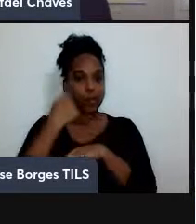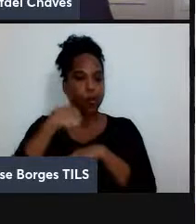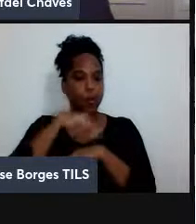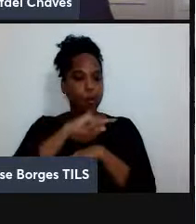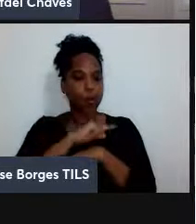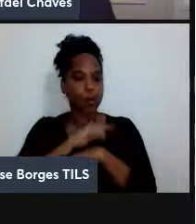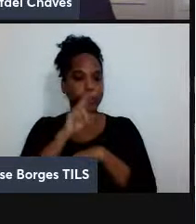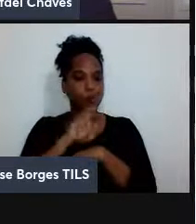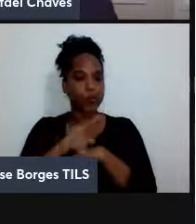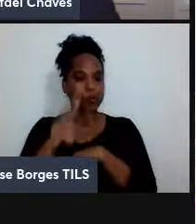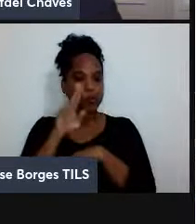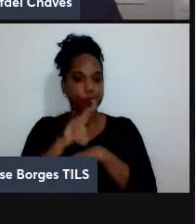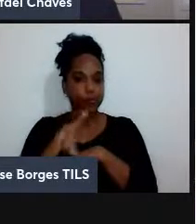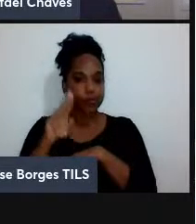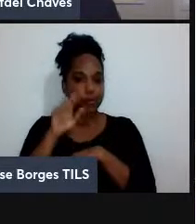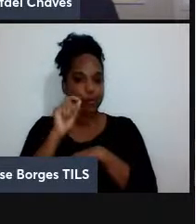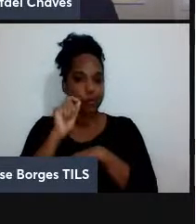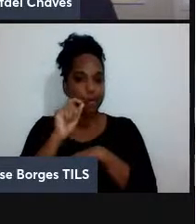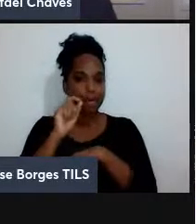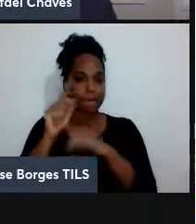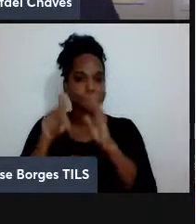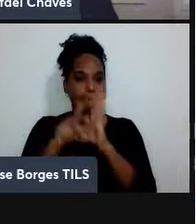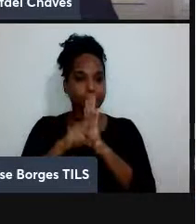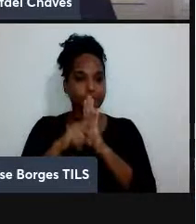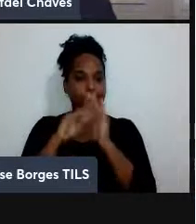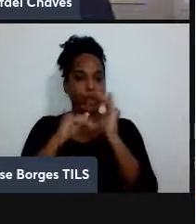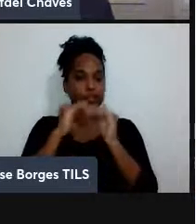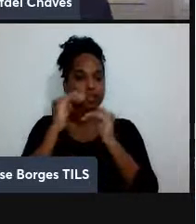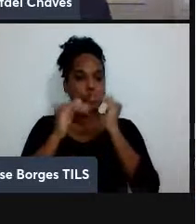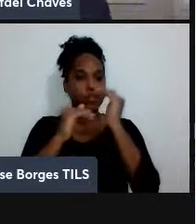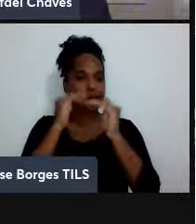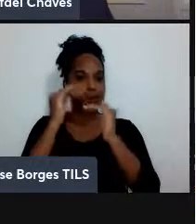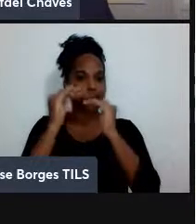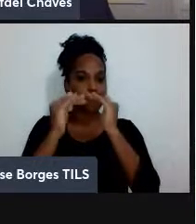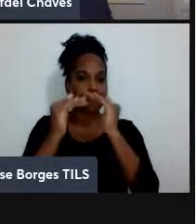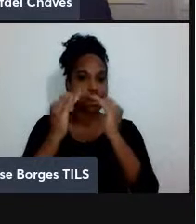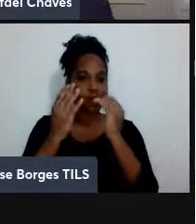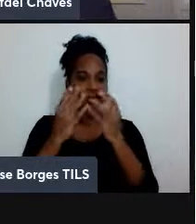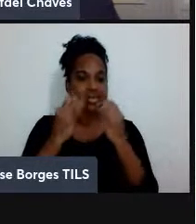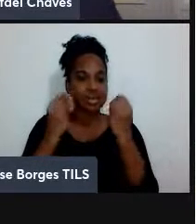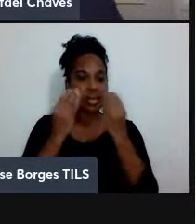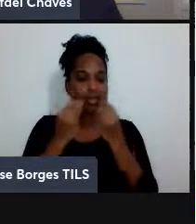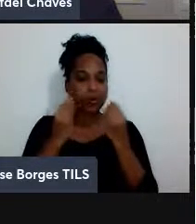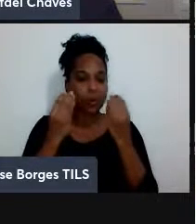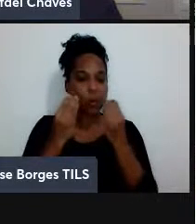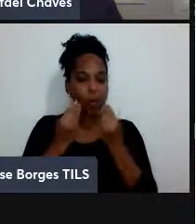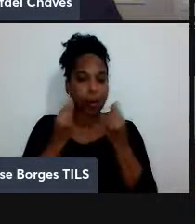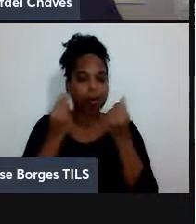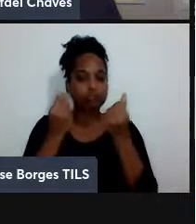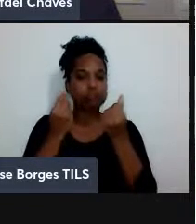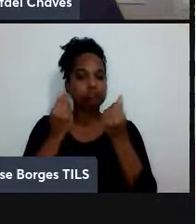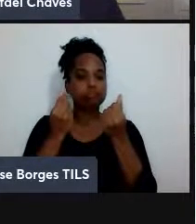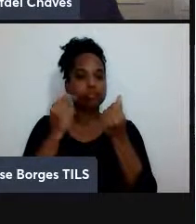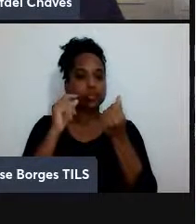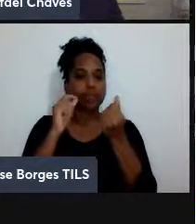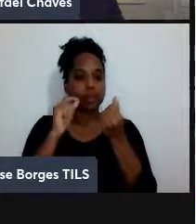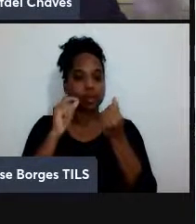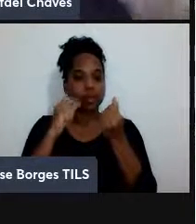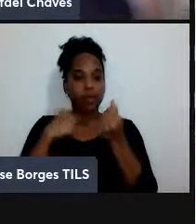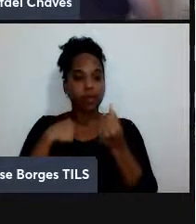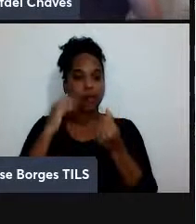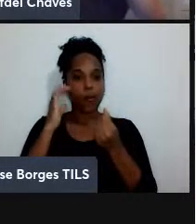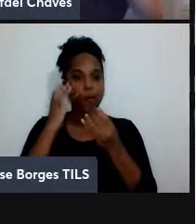um recurso para desenvolver sensores quânticos mais sensíveis então assim eu acho que